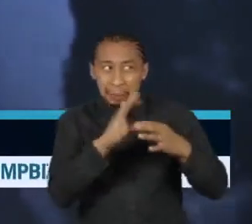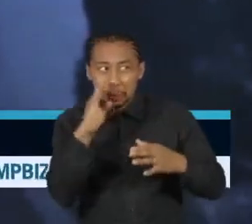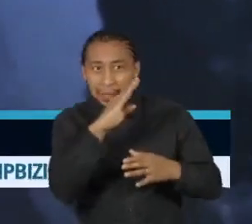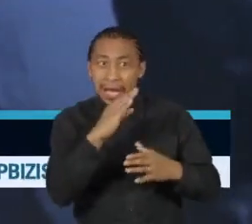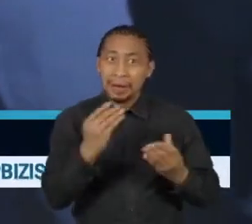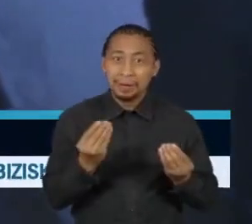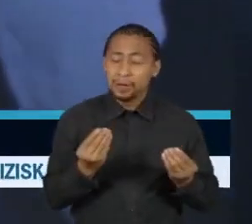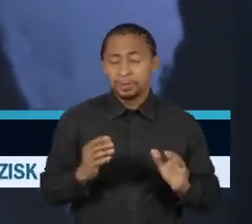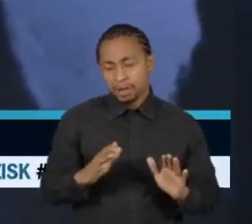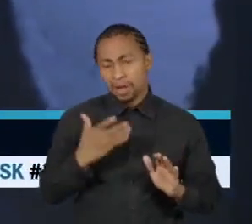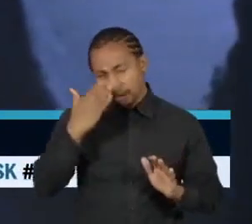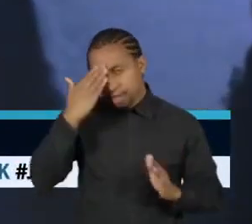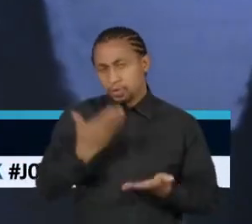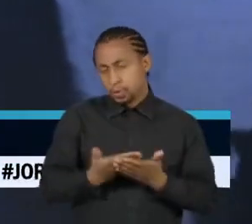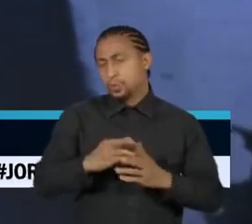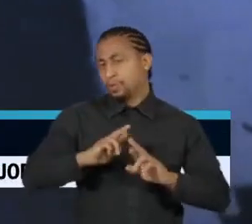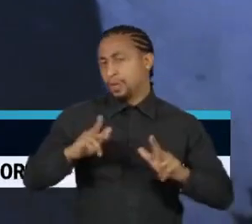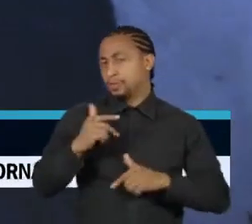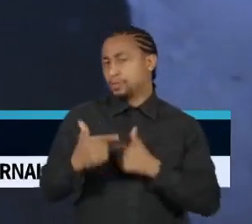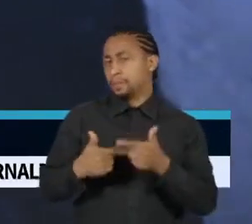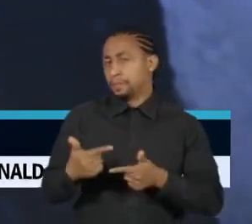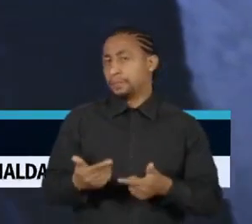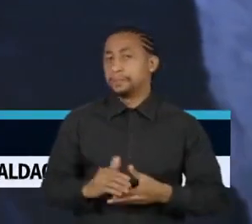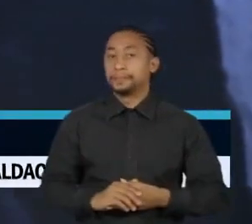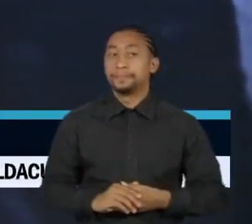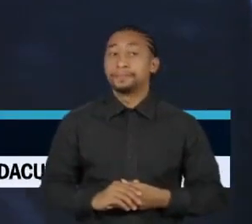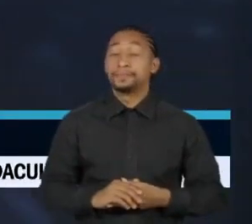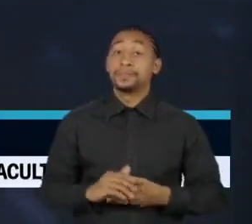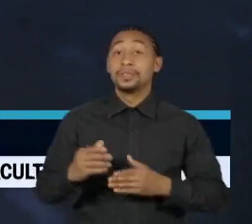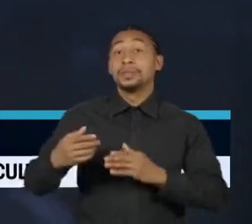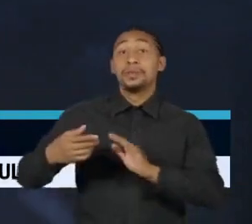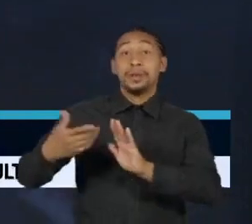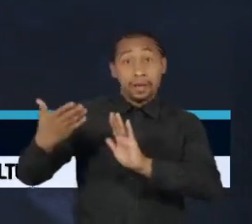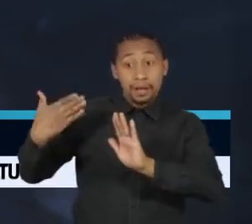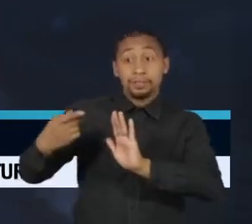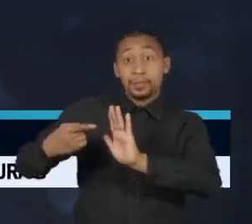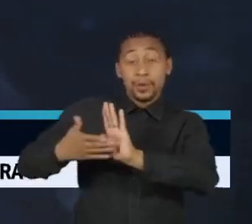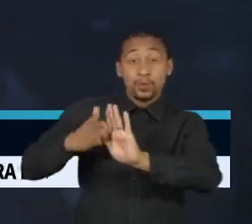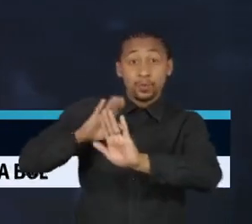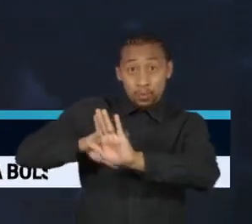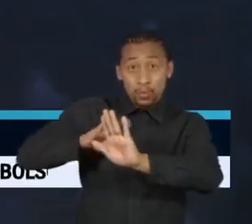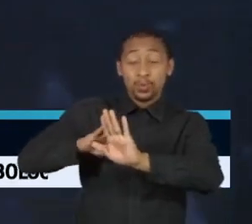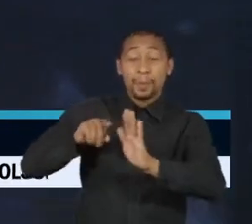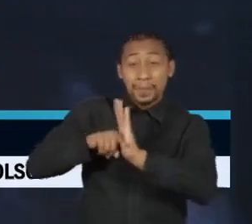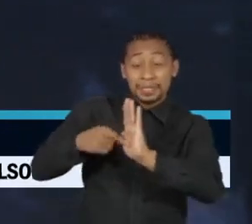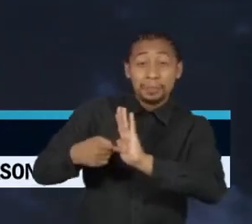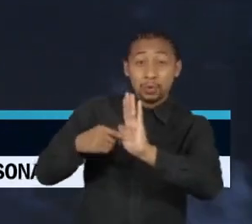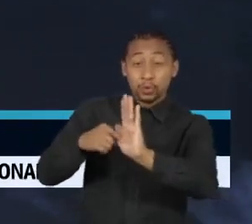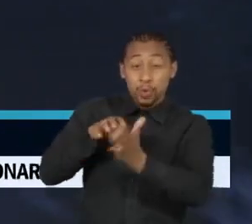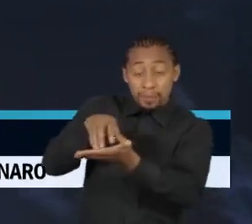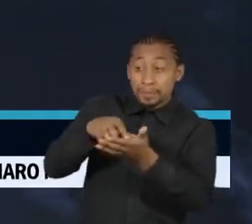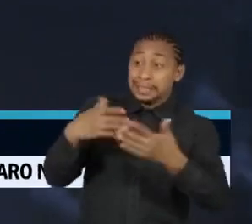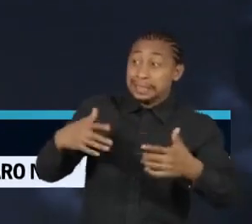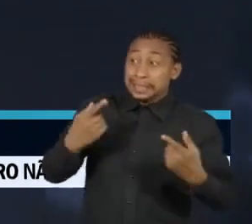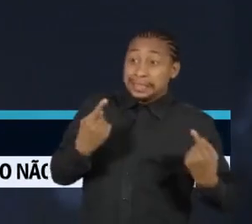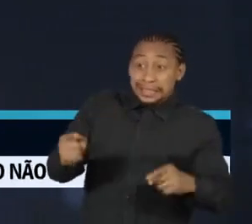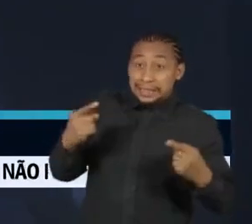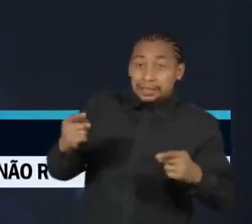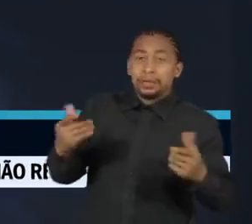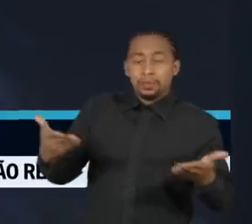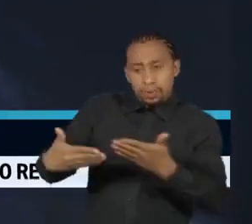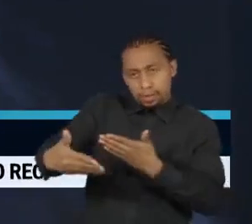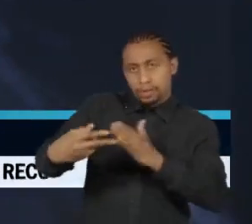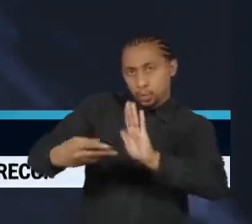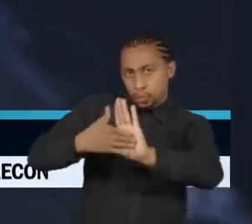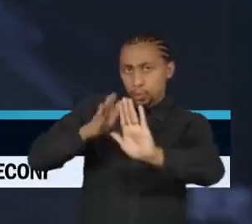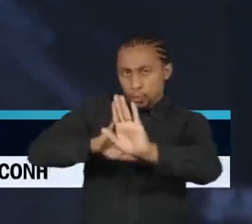Alvo de críticas e ataques no primeiro turno, os principais institutos de pesquisa eleitoral projetaram com mais exatidão a intenção de